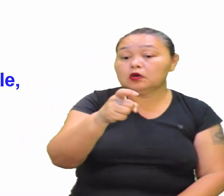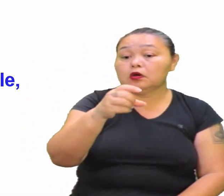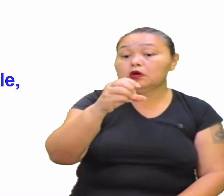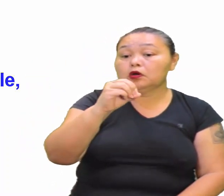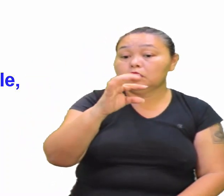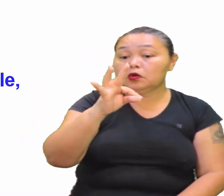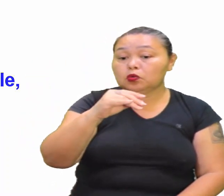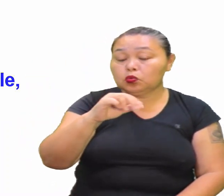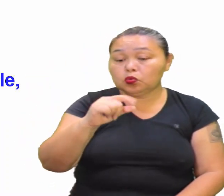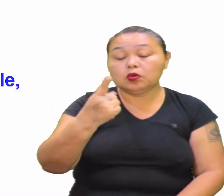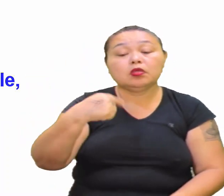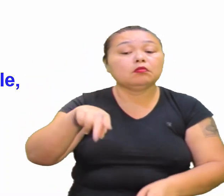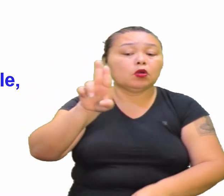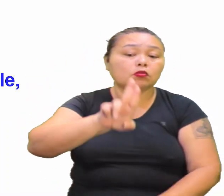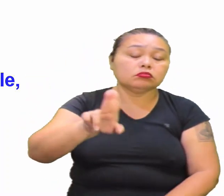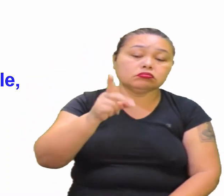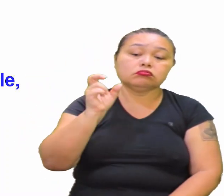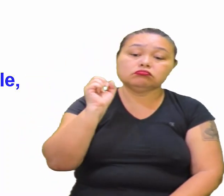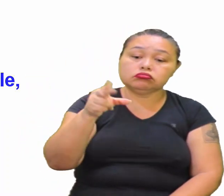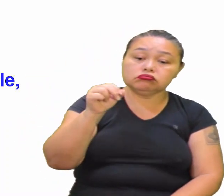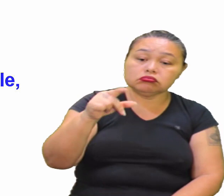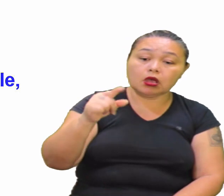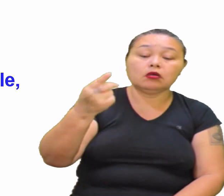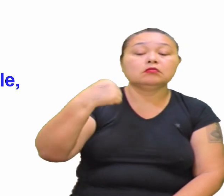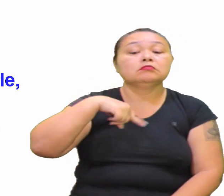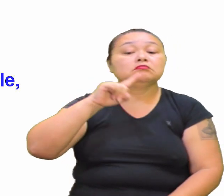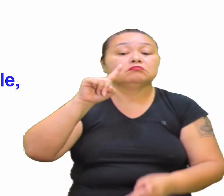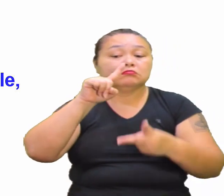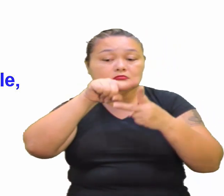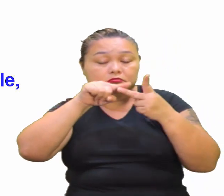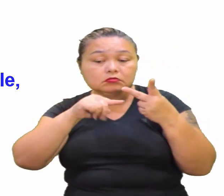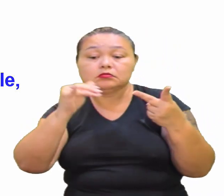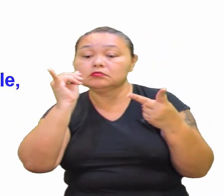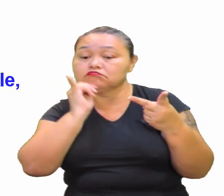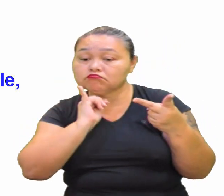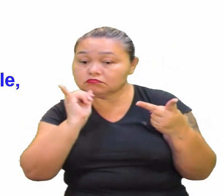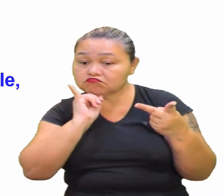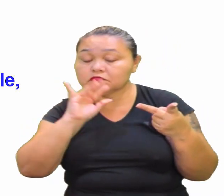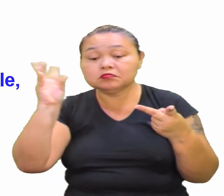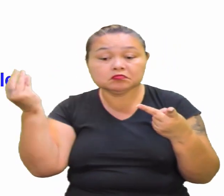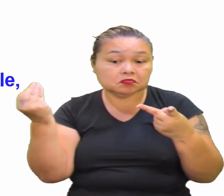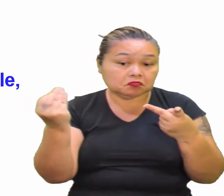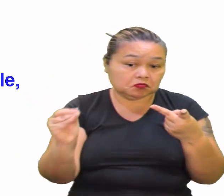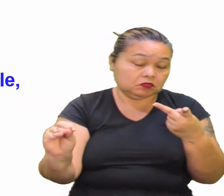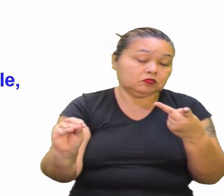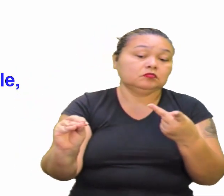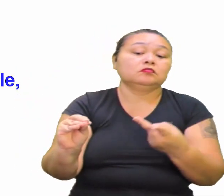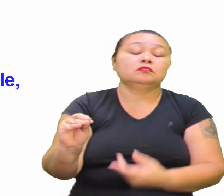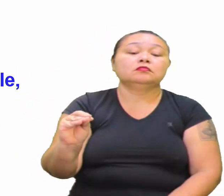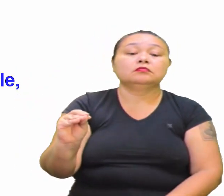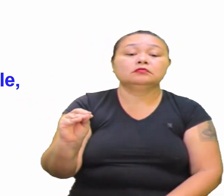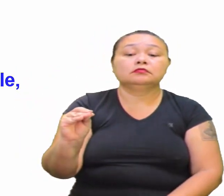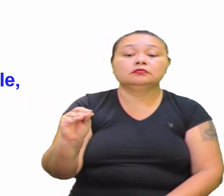por exemplo, o uso de herbicida, pesticida Também é mais um exemplo Com relação